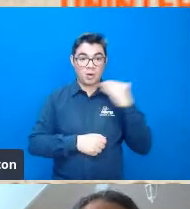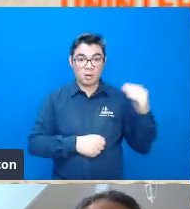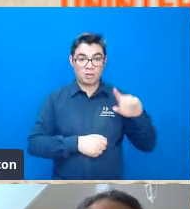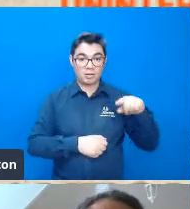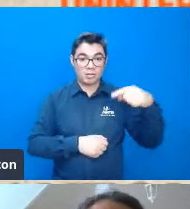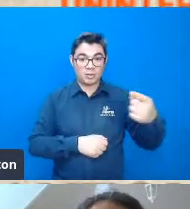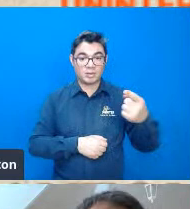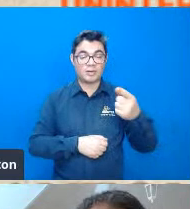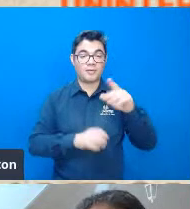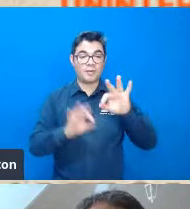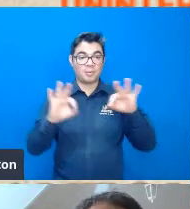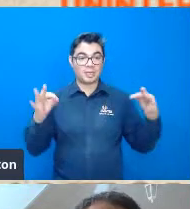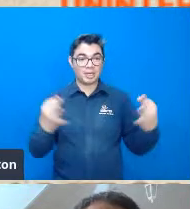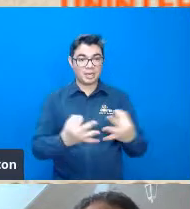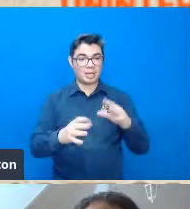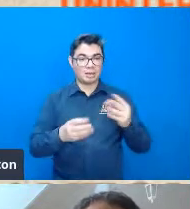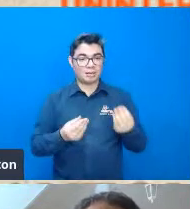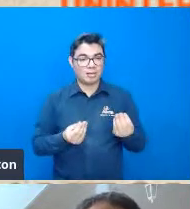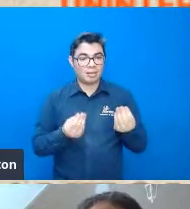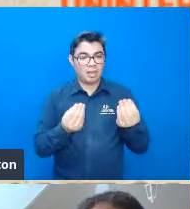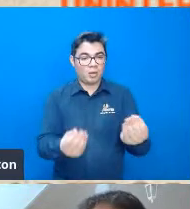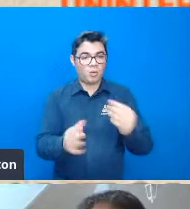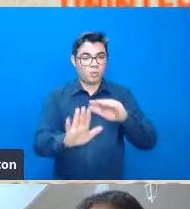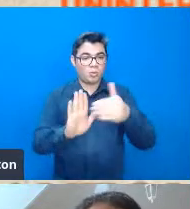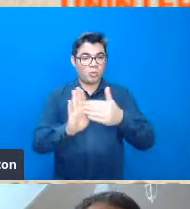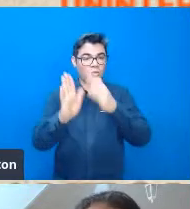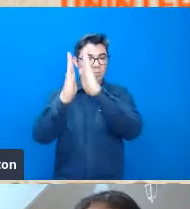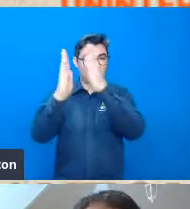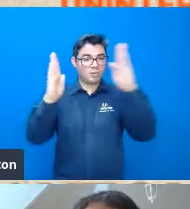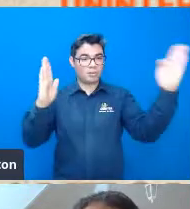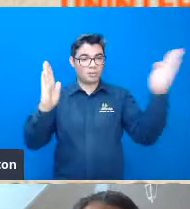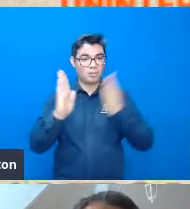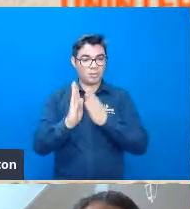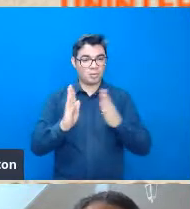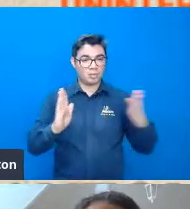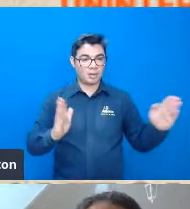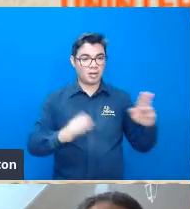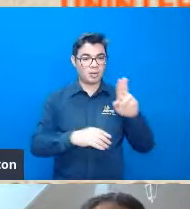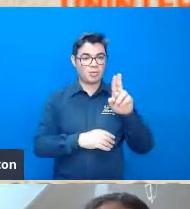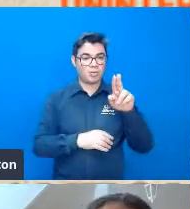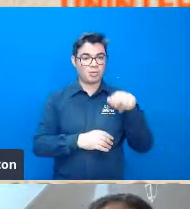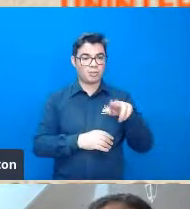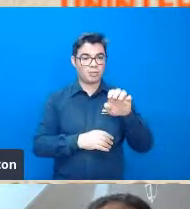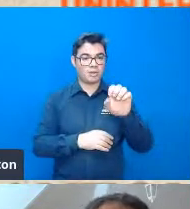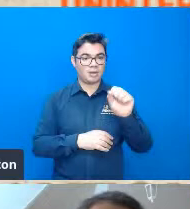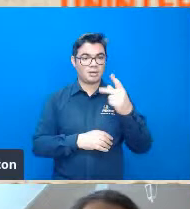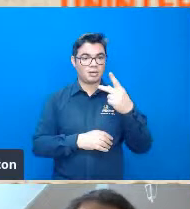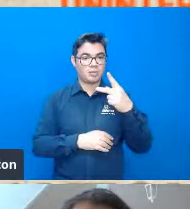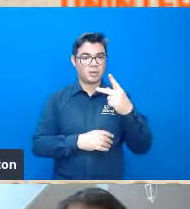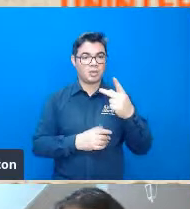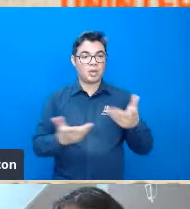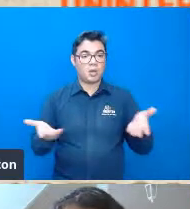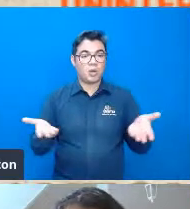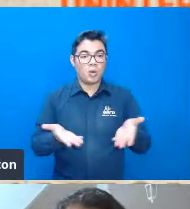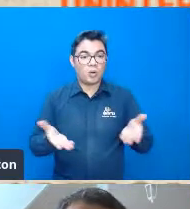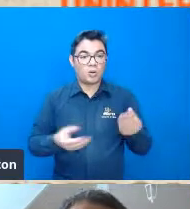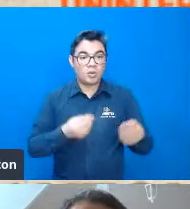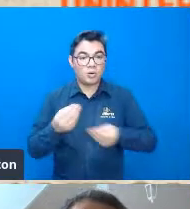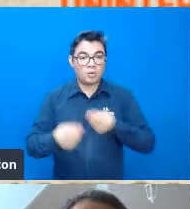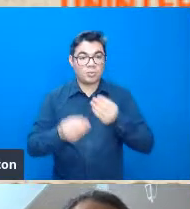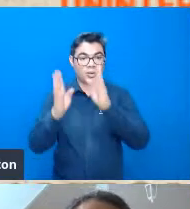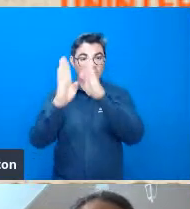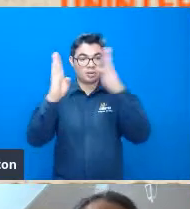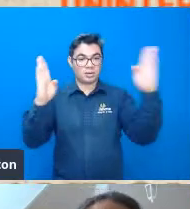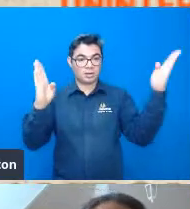família doou todo o acervo do Cristofoletti para a biblioteca da Unesp e hoje a Unesp graças a esse acervo